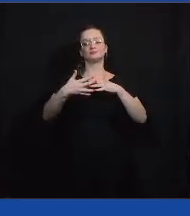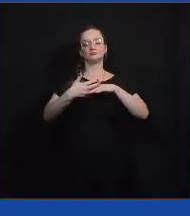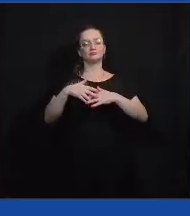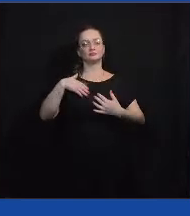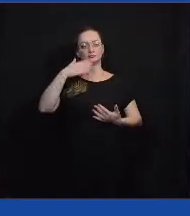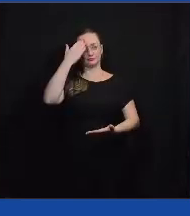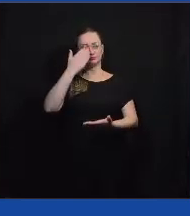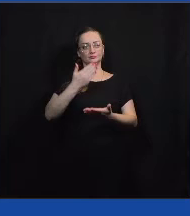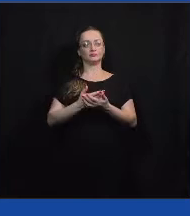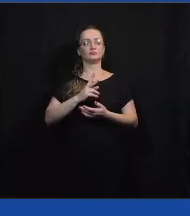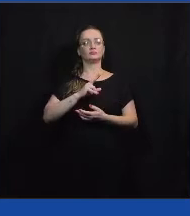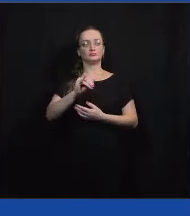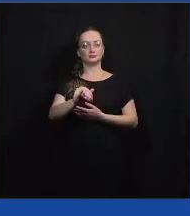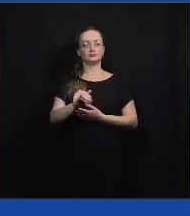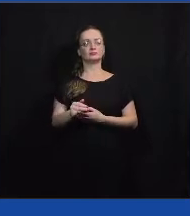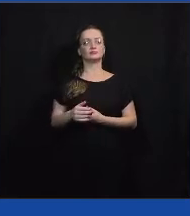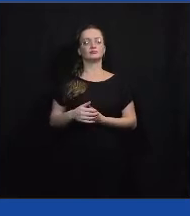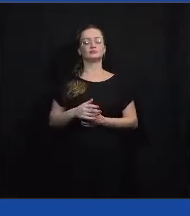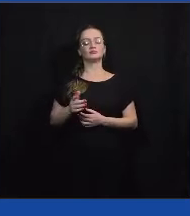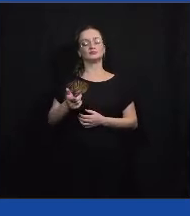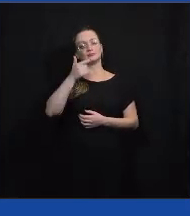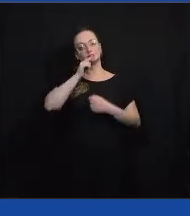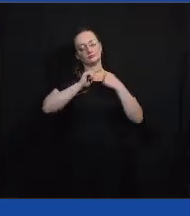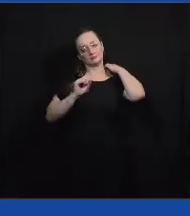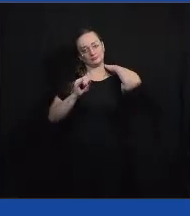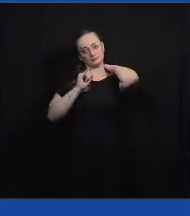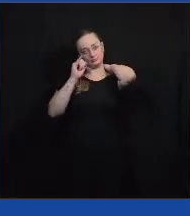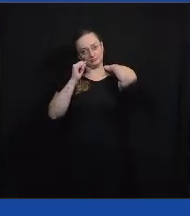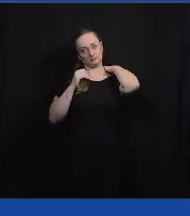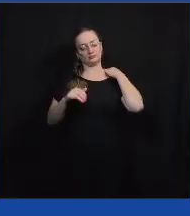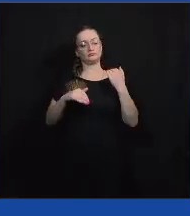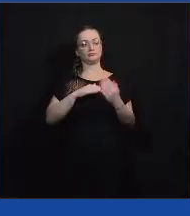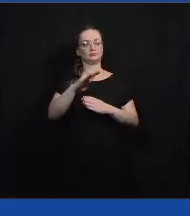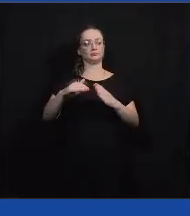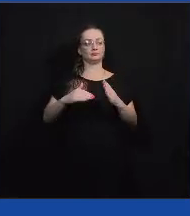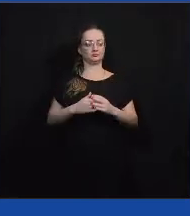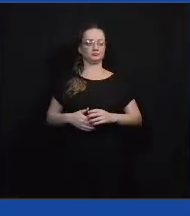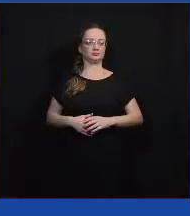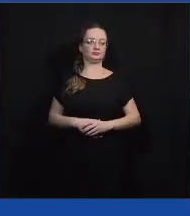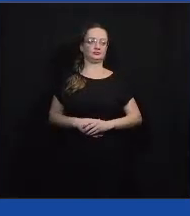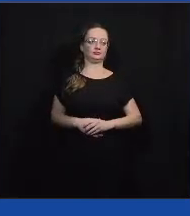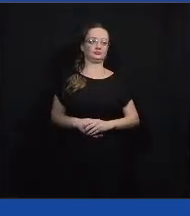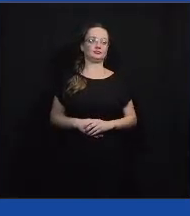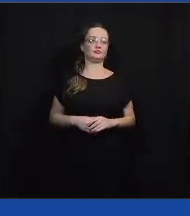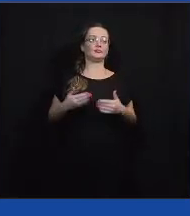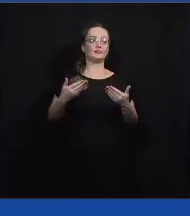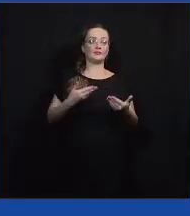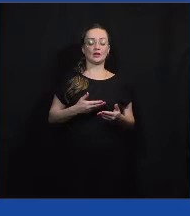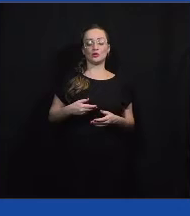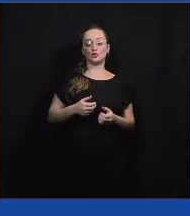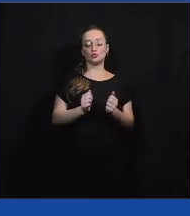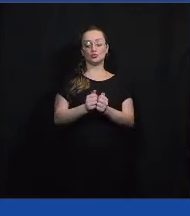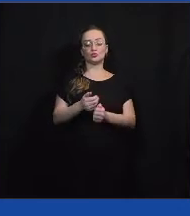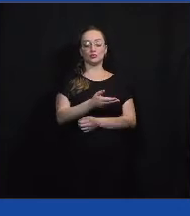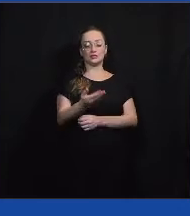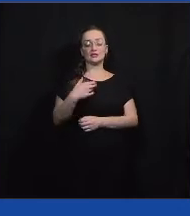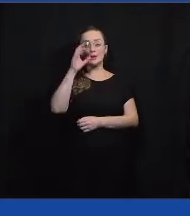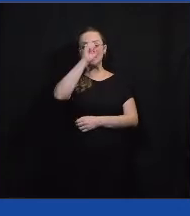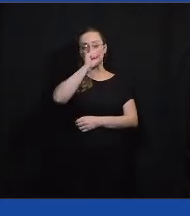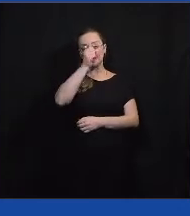certamente vai trazer ganhos muito importantes para todos nós. E aqui com vocês quero aprender